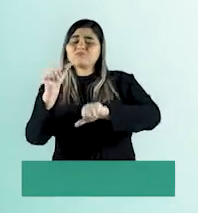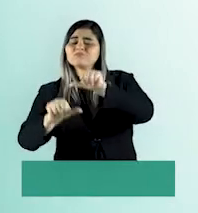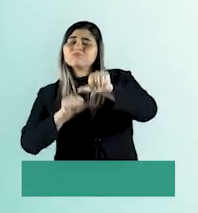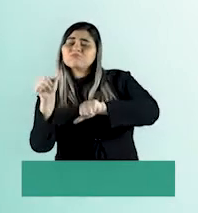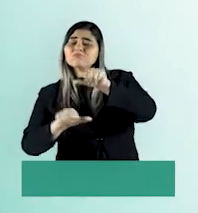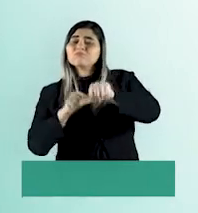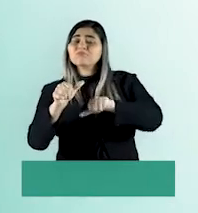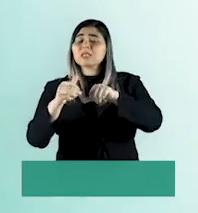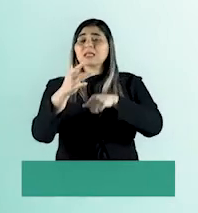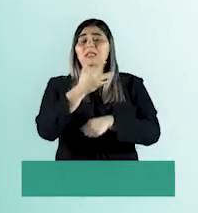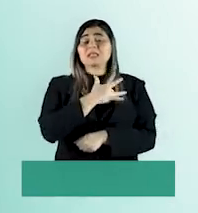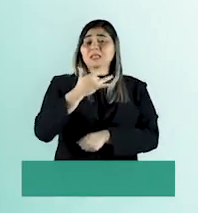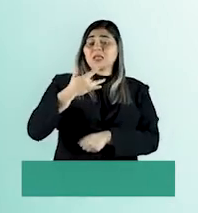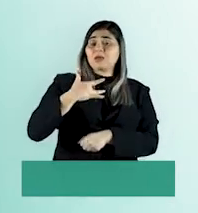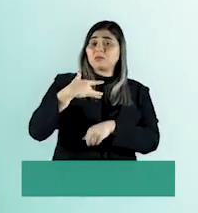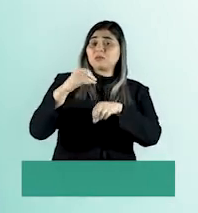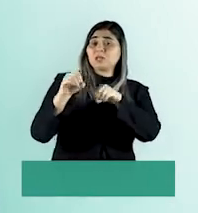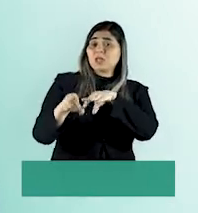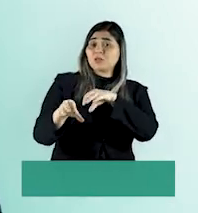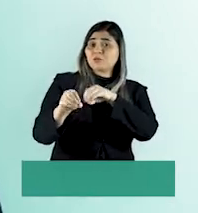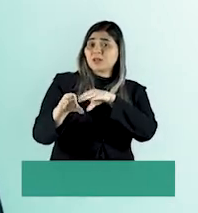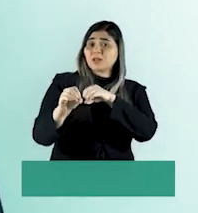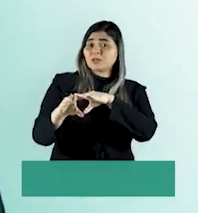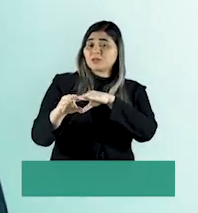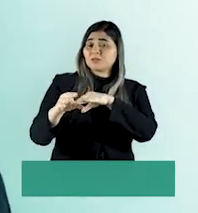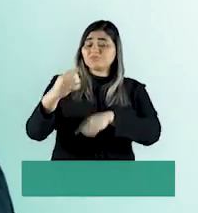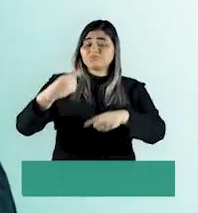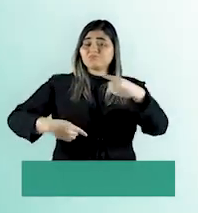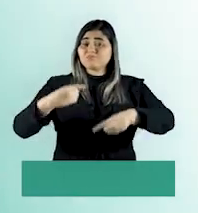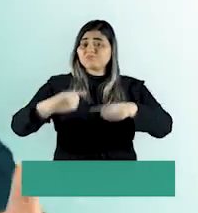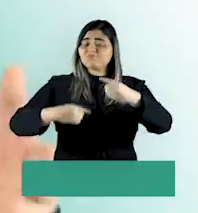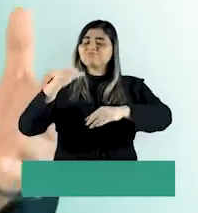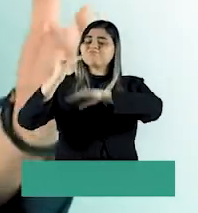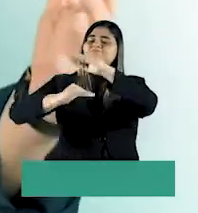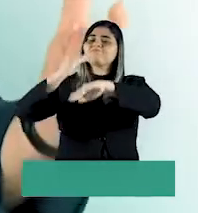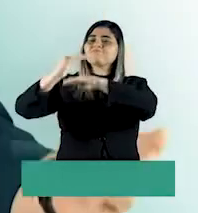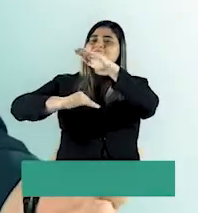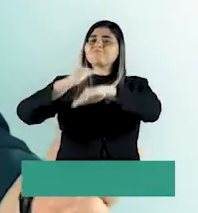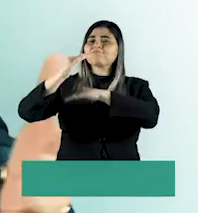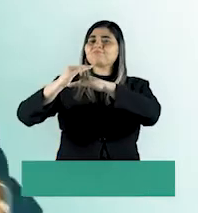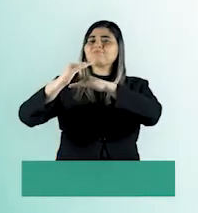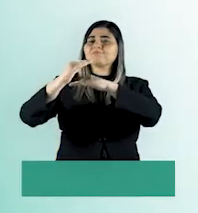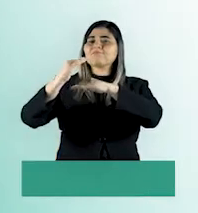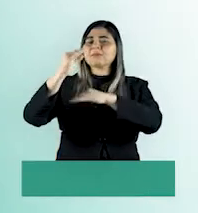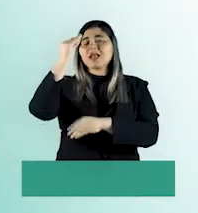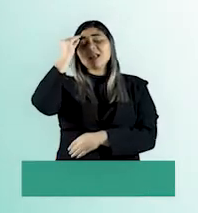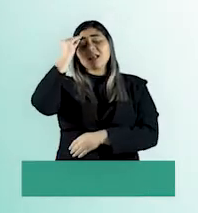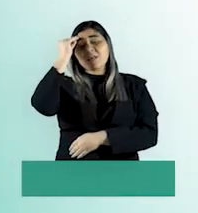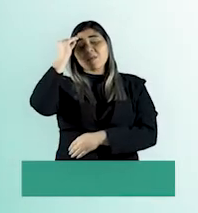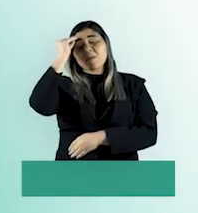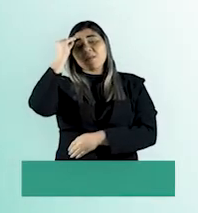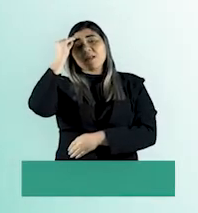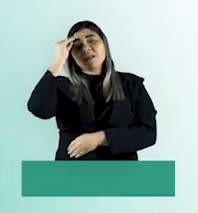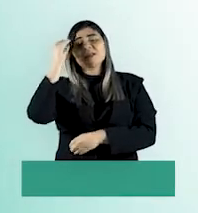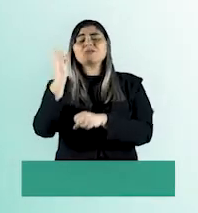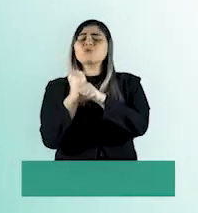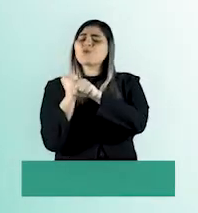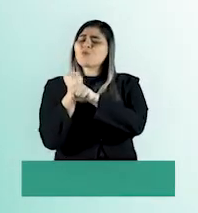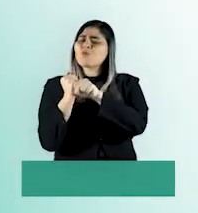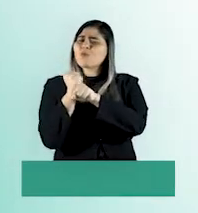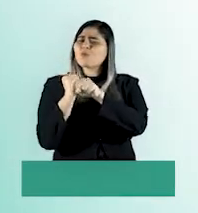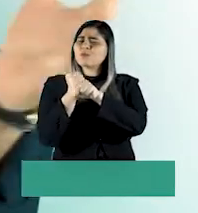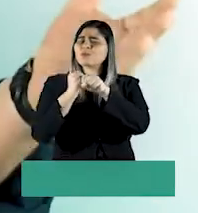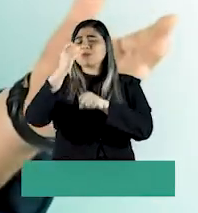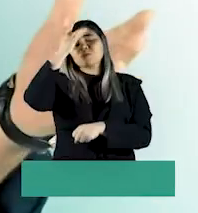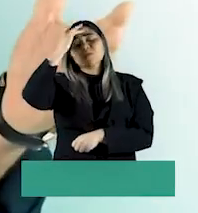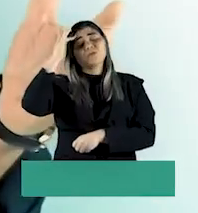na saúde, na educação e no desenvolvimento social. Itamar é um nome experiente, comprometido com o bem-estar da população